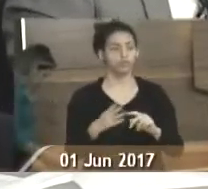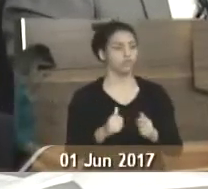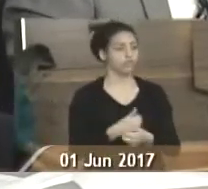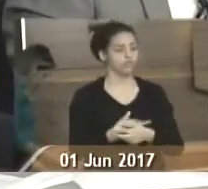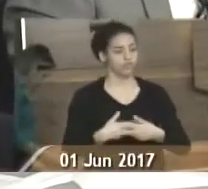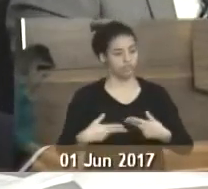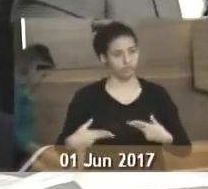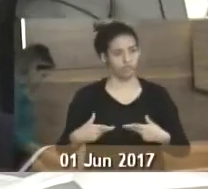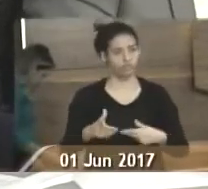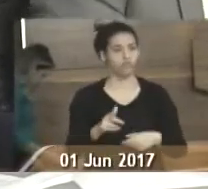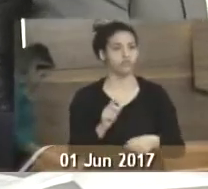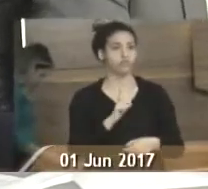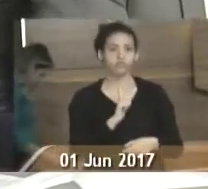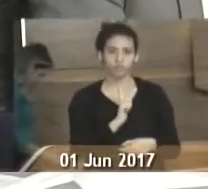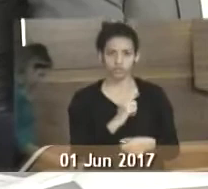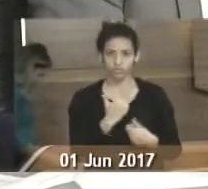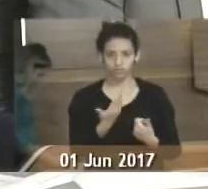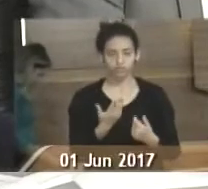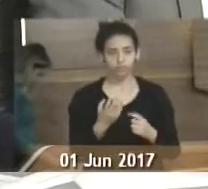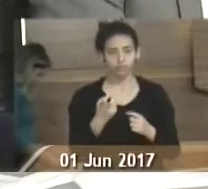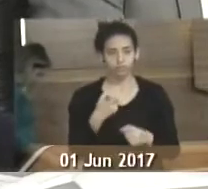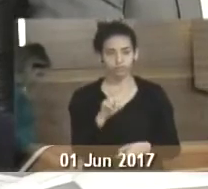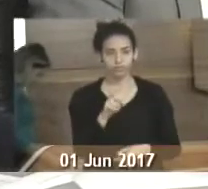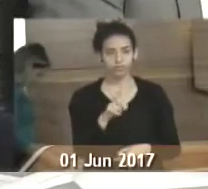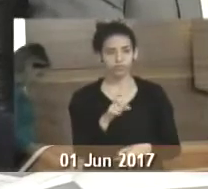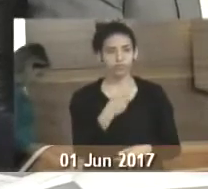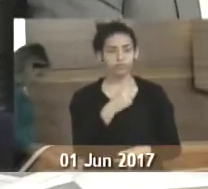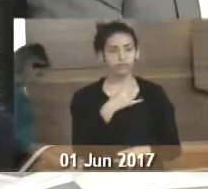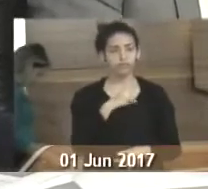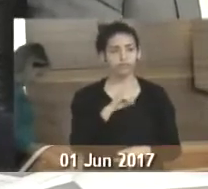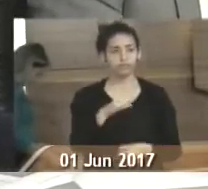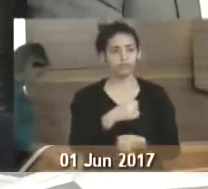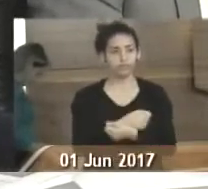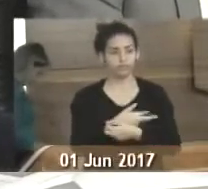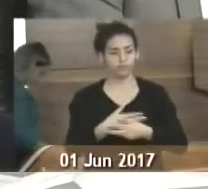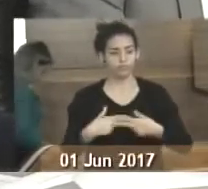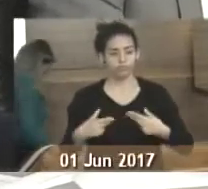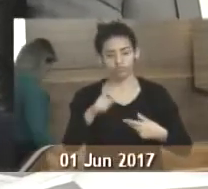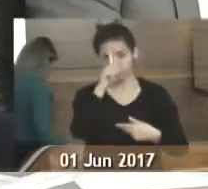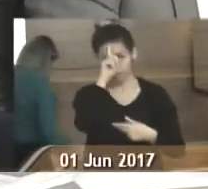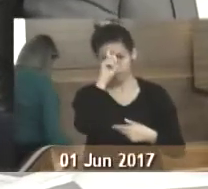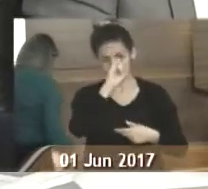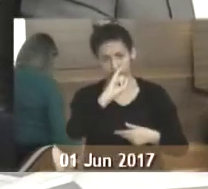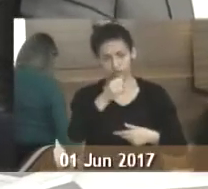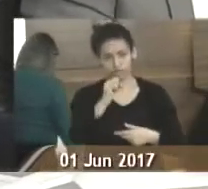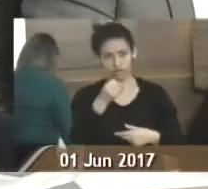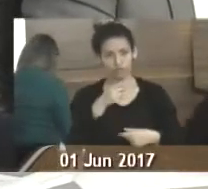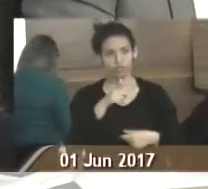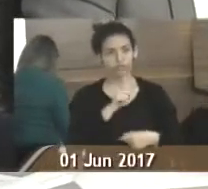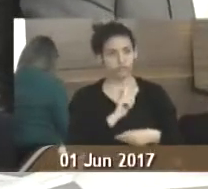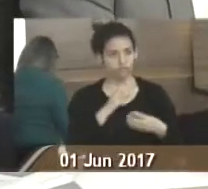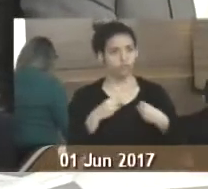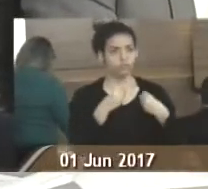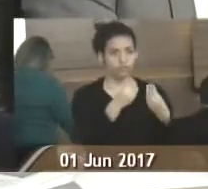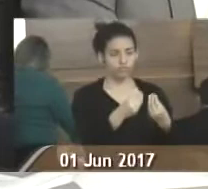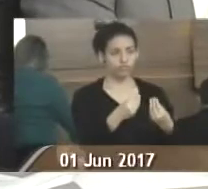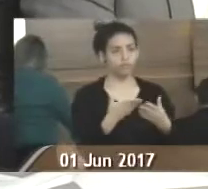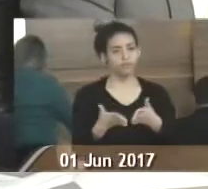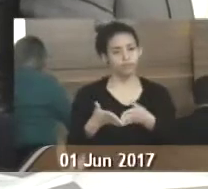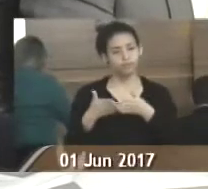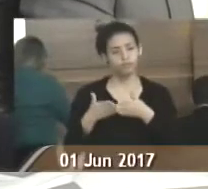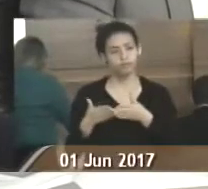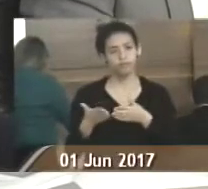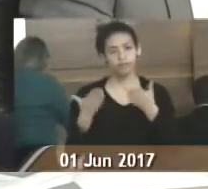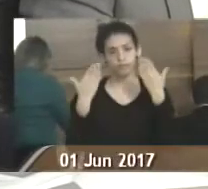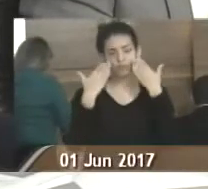hospitalares estão sendo realizados? 5. Se os materiais de insumo do HGJ estiverem sendo fornecidos, solicita-se